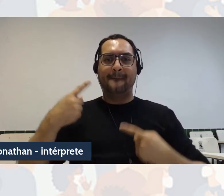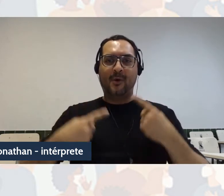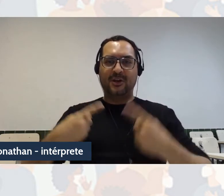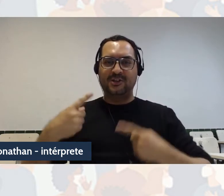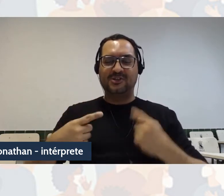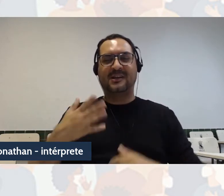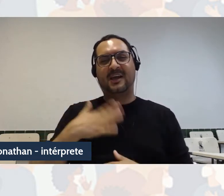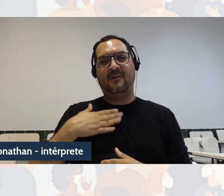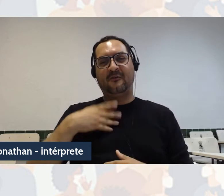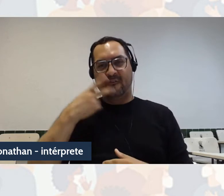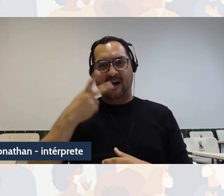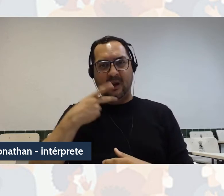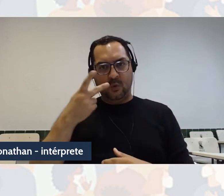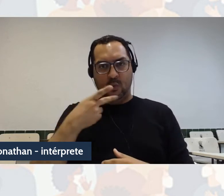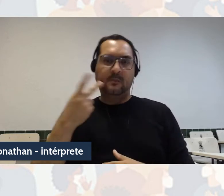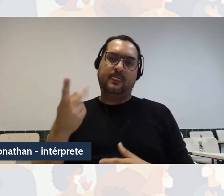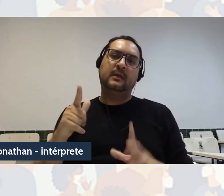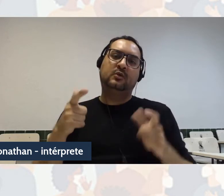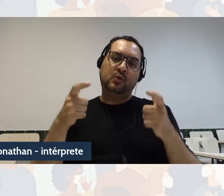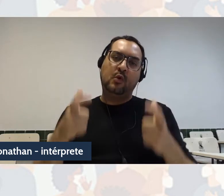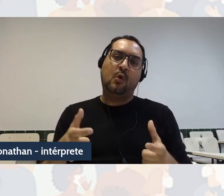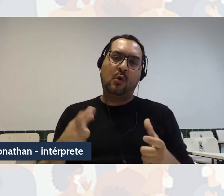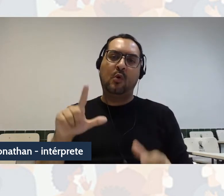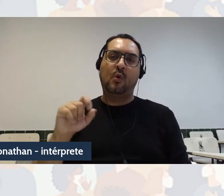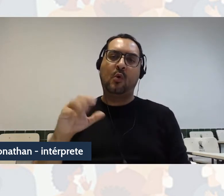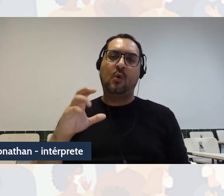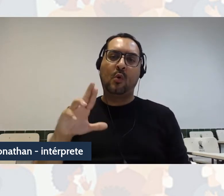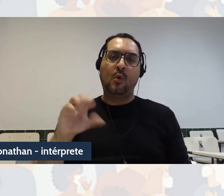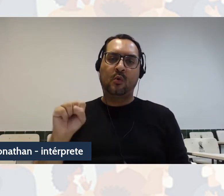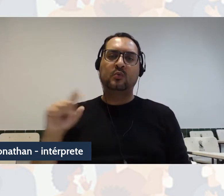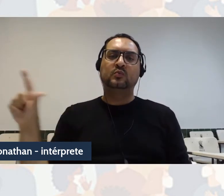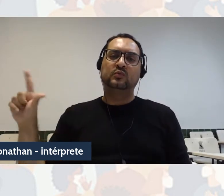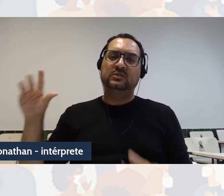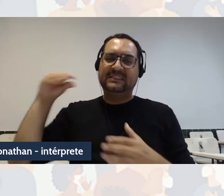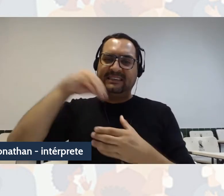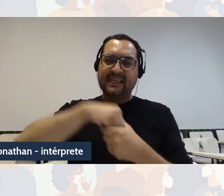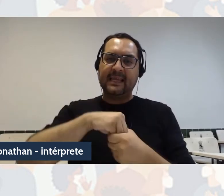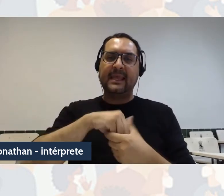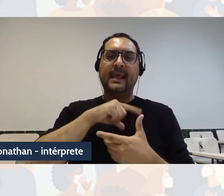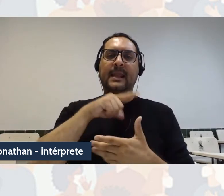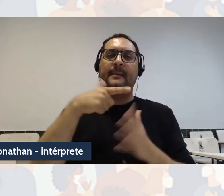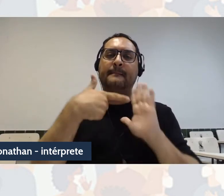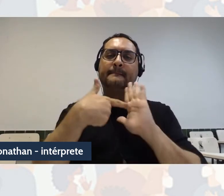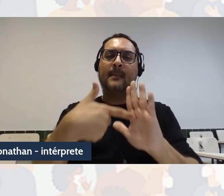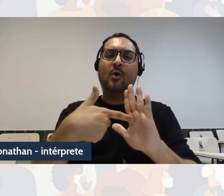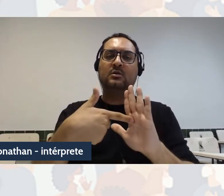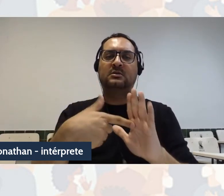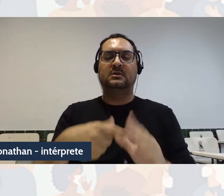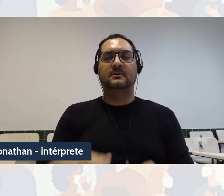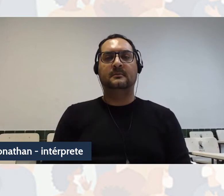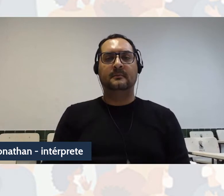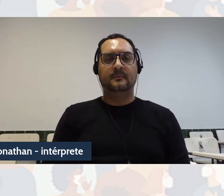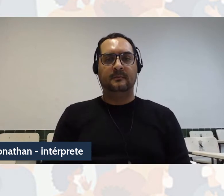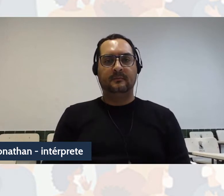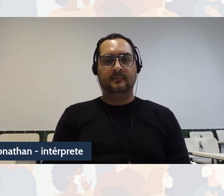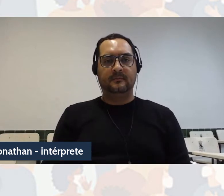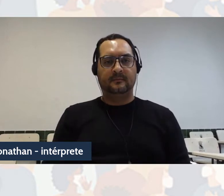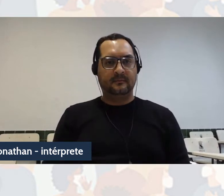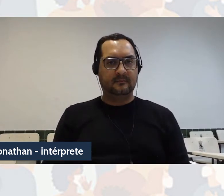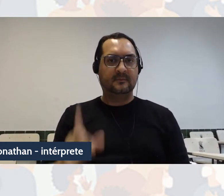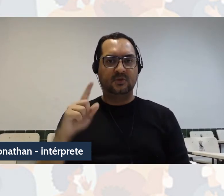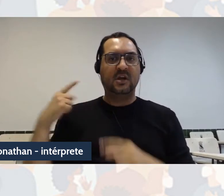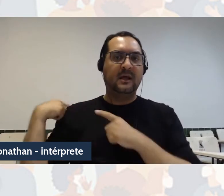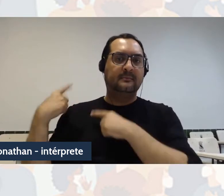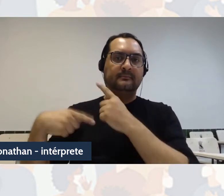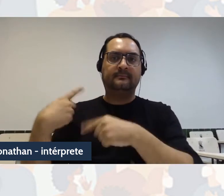que fala, então, o óculos de enunciação traz isso, ele situa esse ego que foi cindido nessa tradição da epistêmia